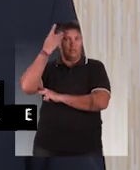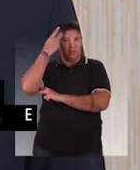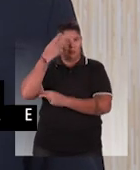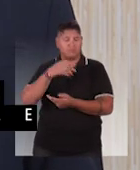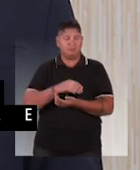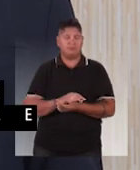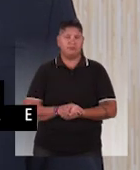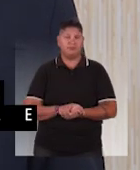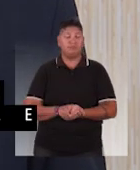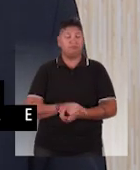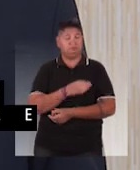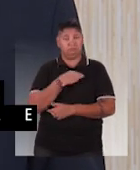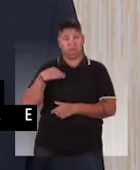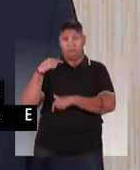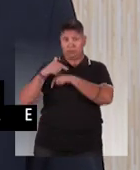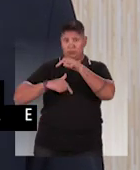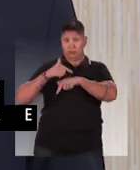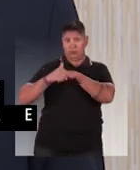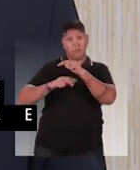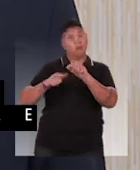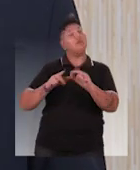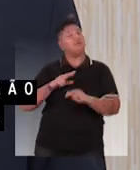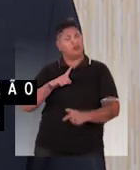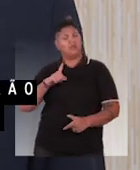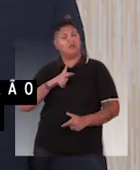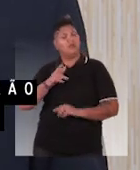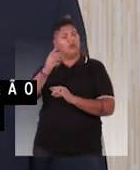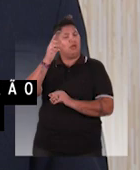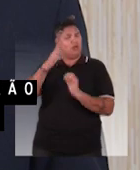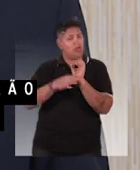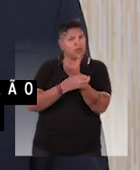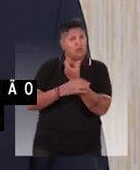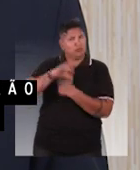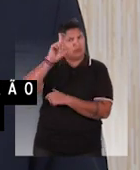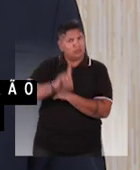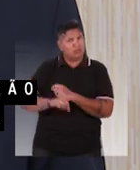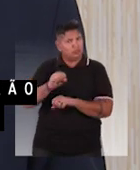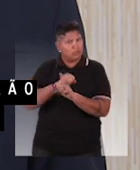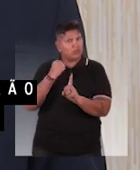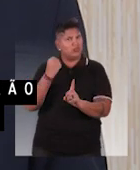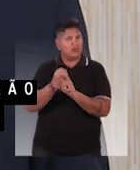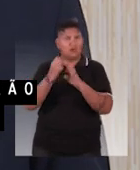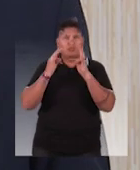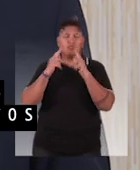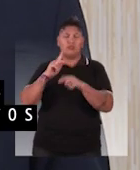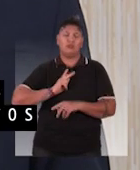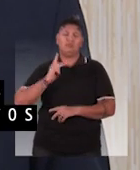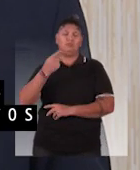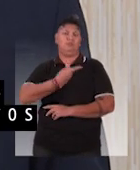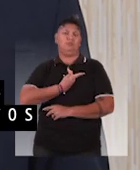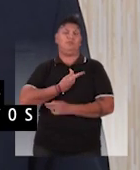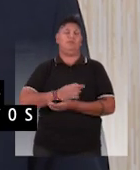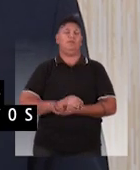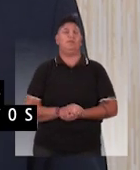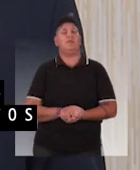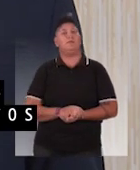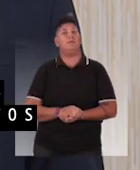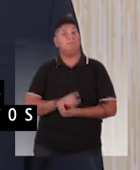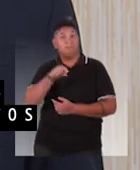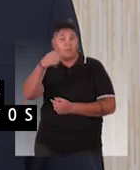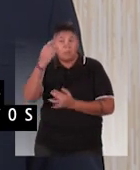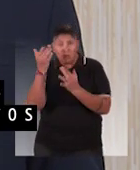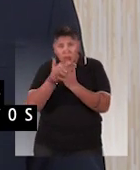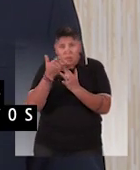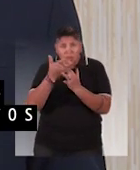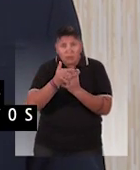e o cumprimento de 18 mandados de busca e apreensão em Ribeirão Preto, São Paulo. O MPT atuará pela